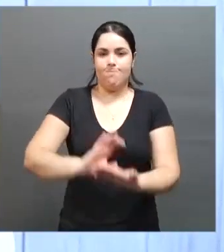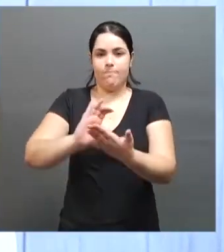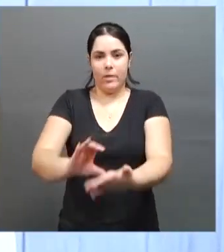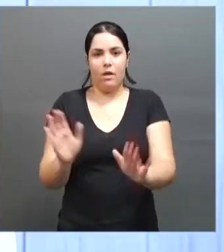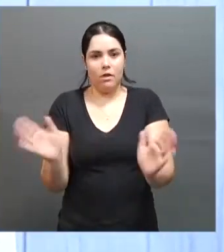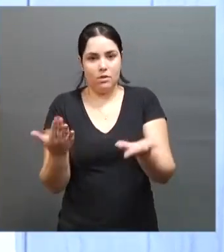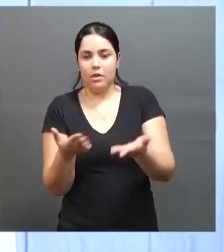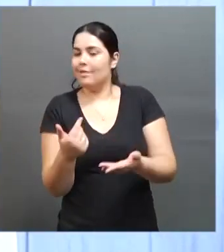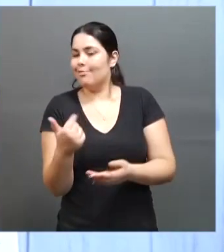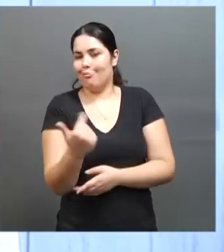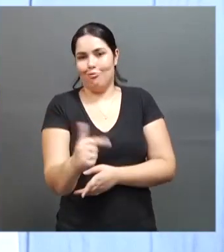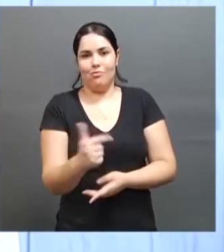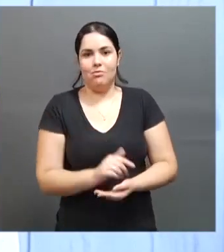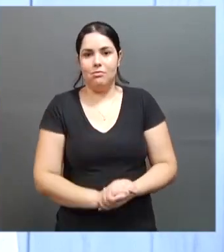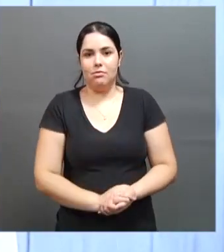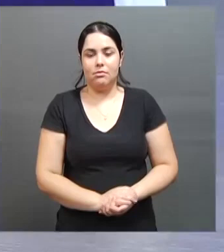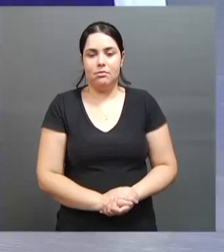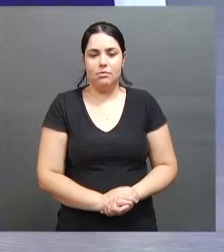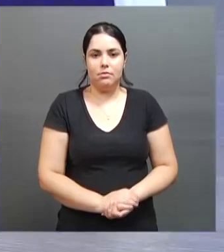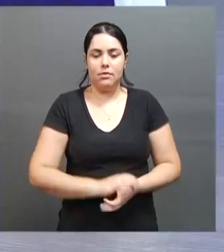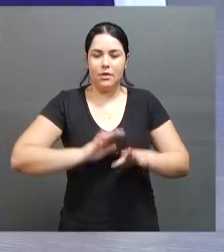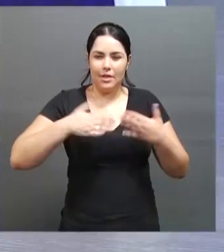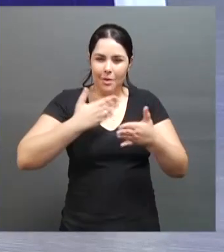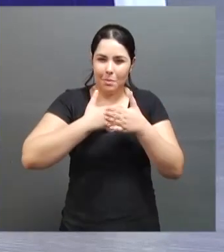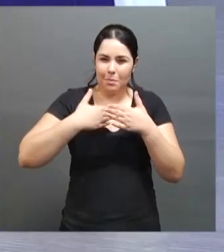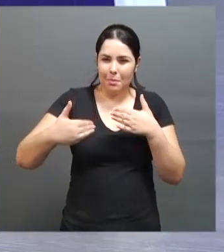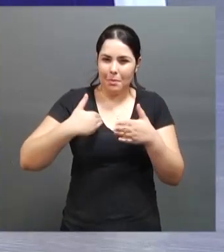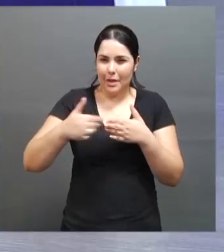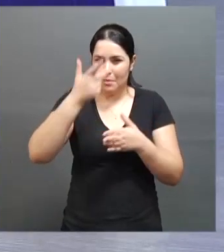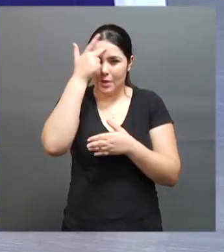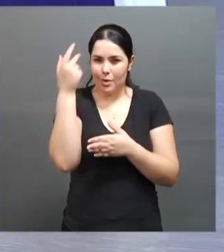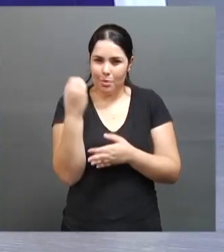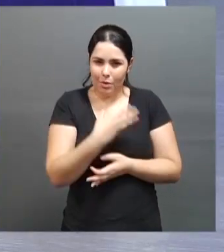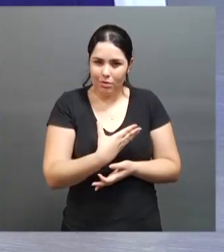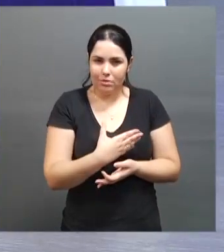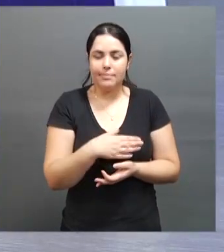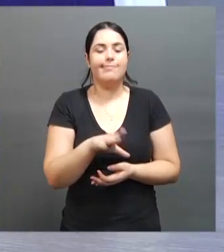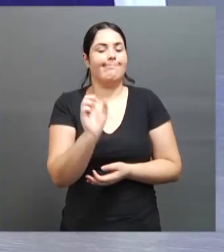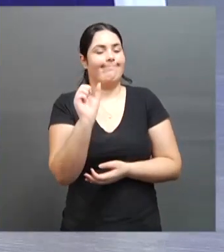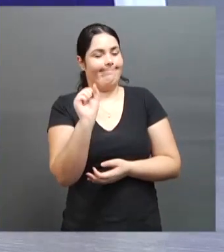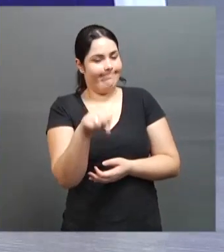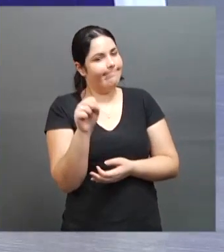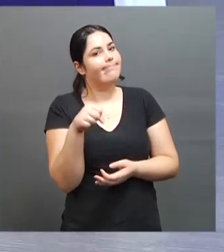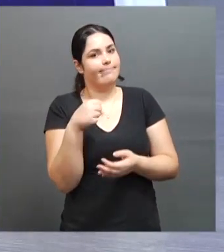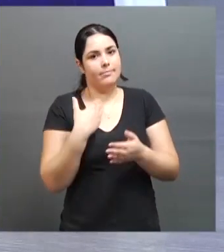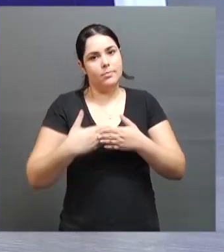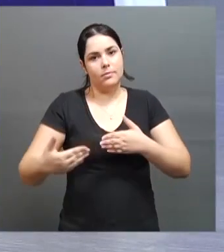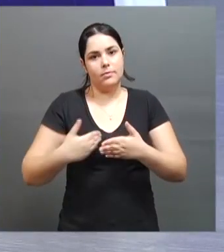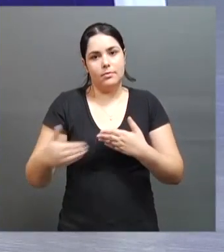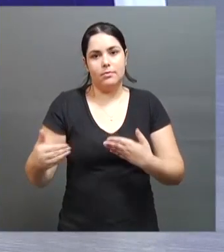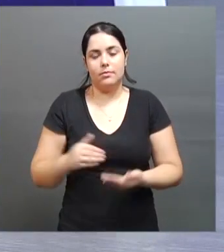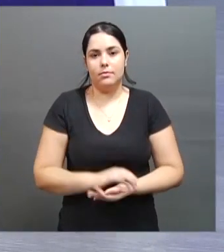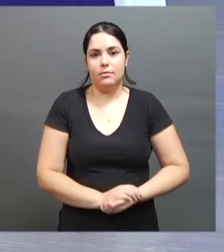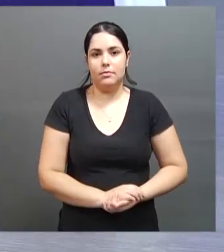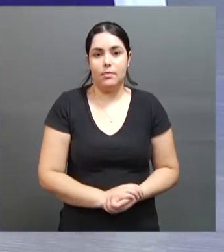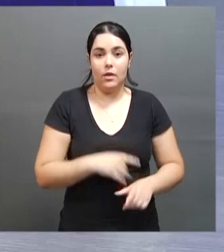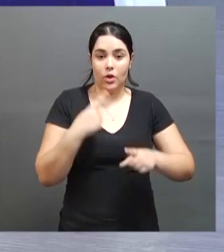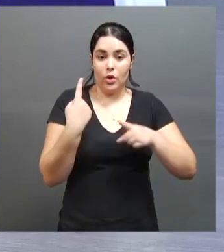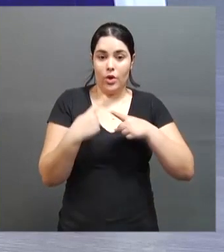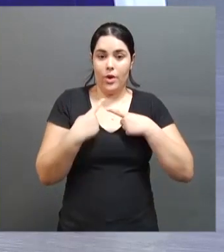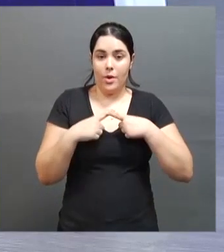prática esportiva. E será que com isso a gente perde talentos? Com certeza. A gente perde muito talentos, porque